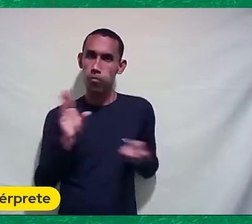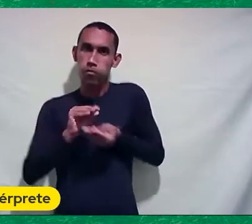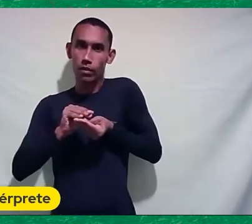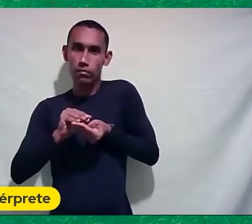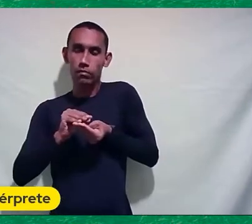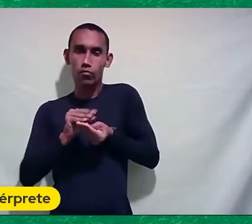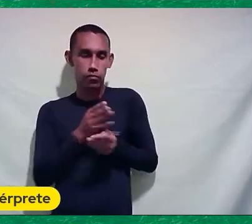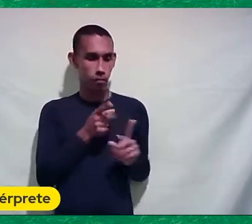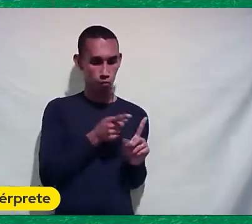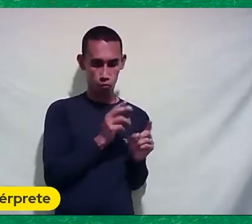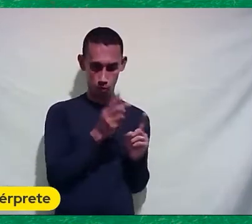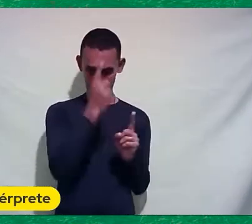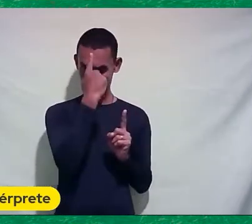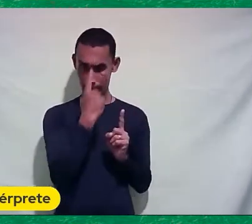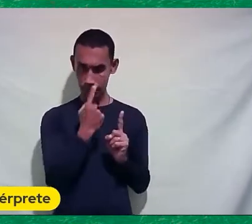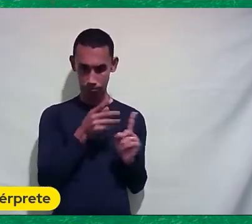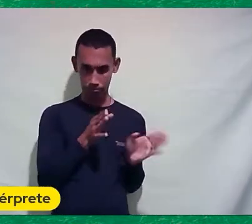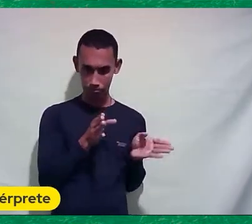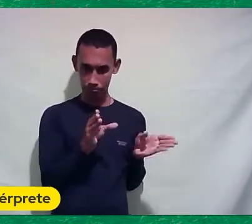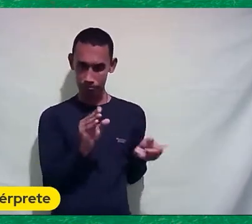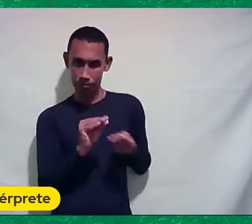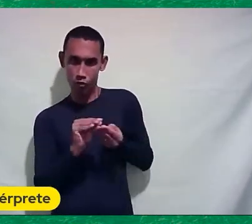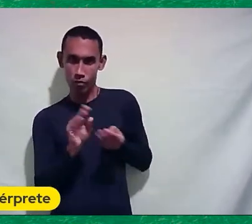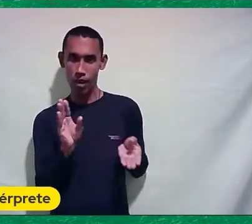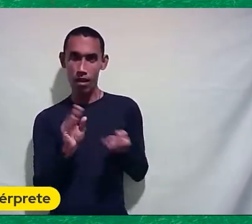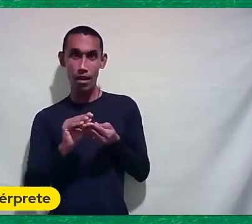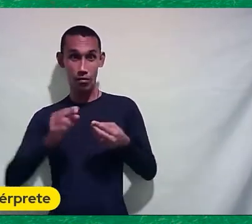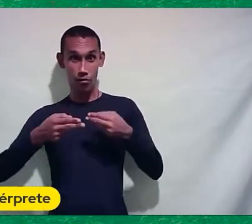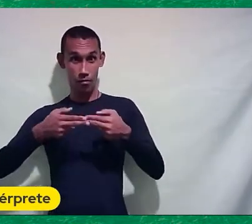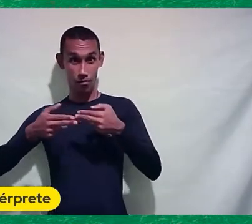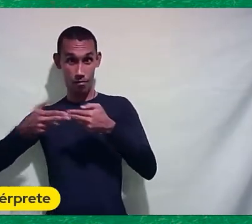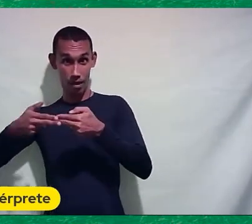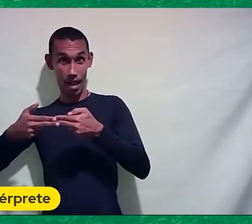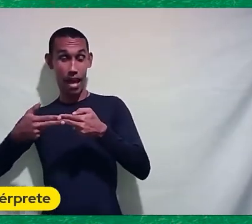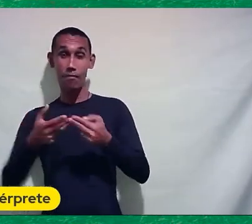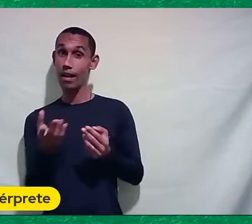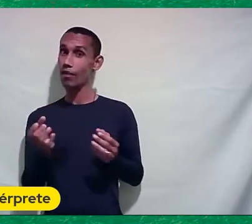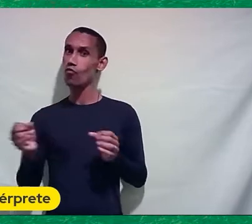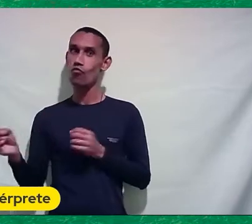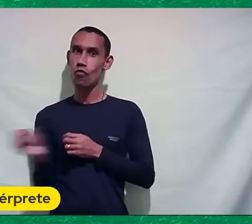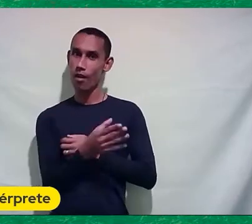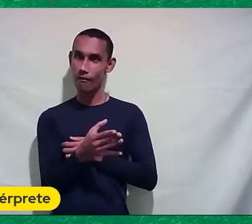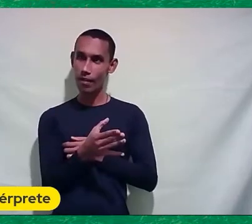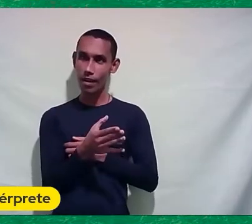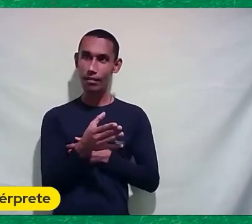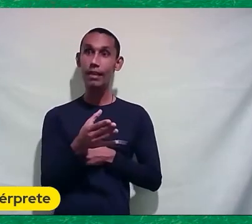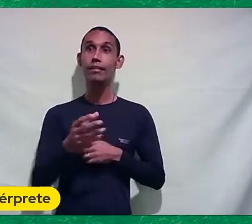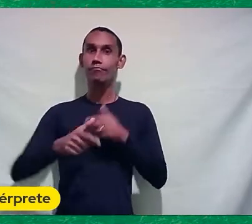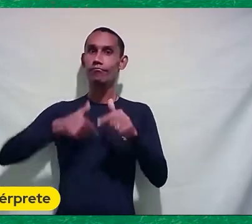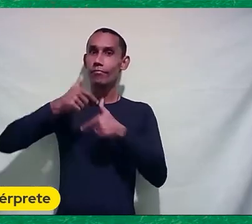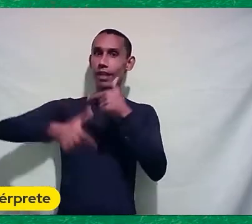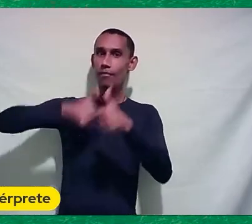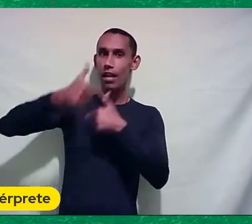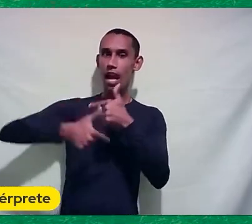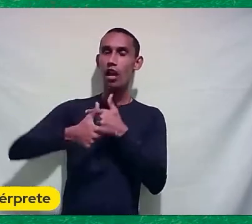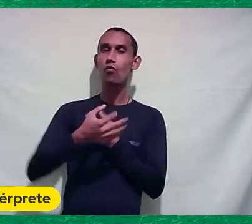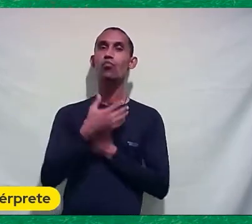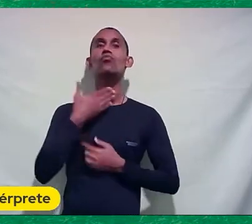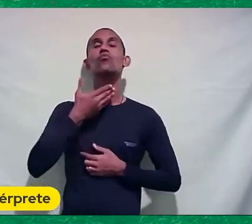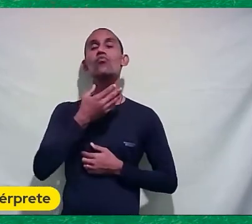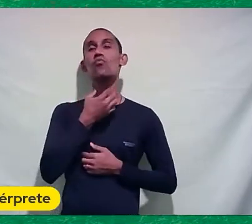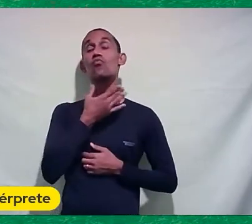Sincronizado com a imagem Era uma novidade Naquela época E o Capô Foi um dos primeiros A trabalhar com o som direto Do Brasil